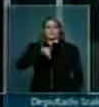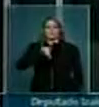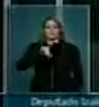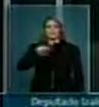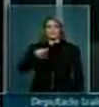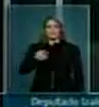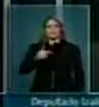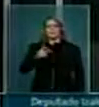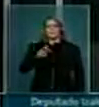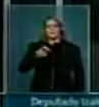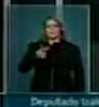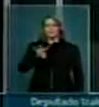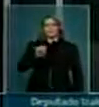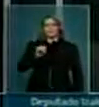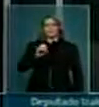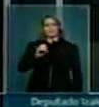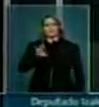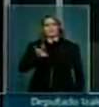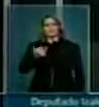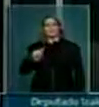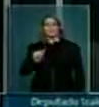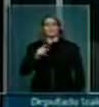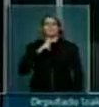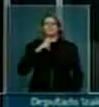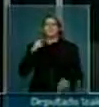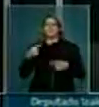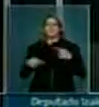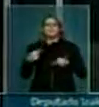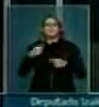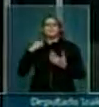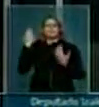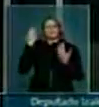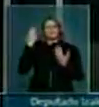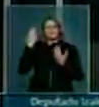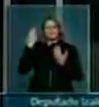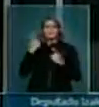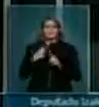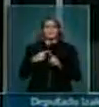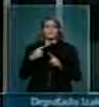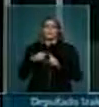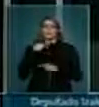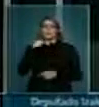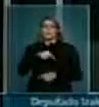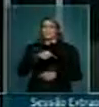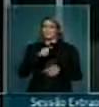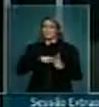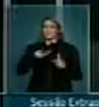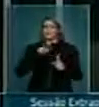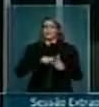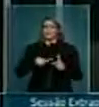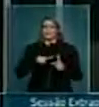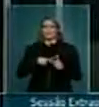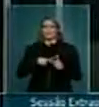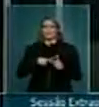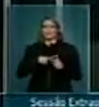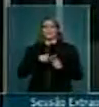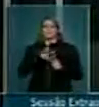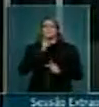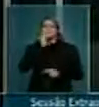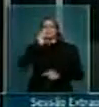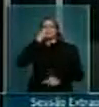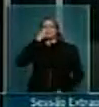muitas, mas chego até a desconfiar que realmente essa questão do sigilo